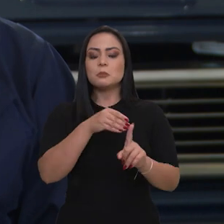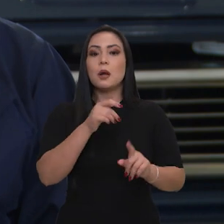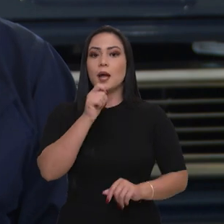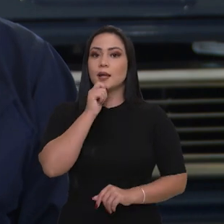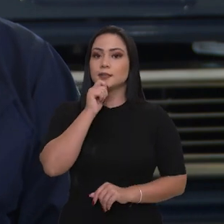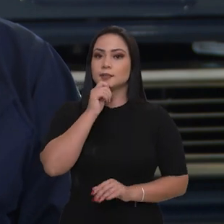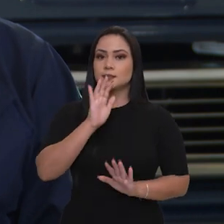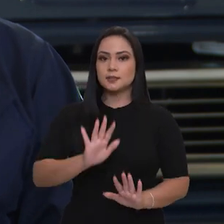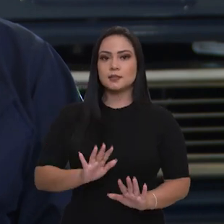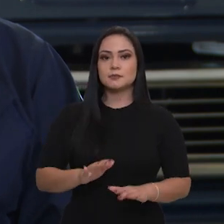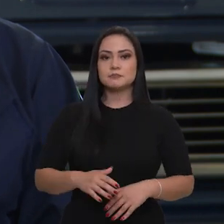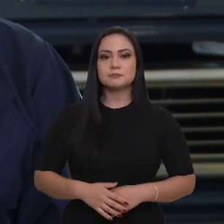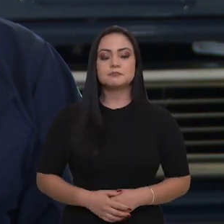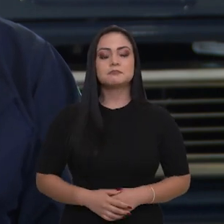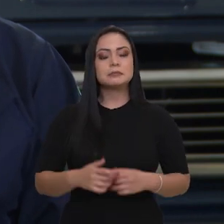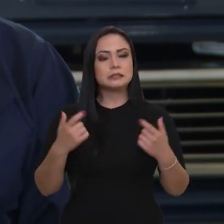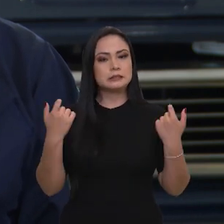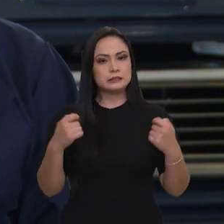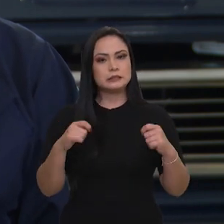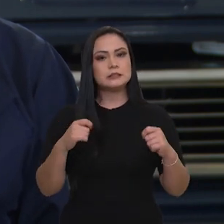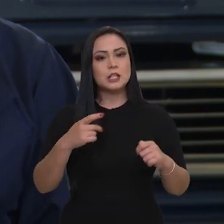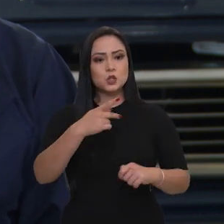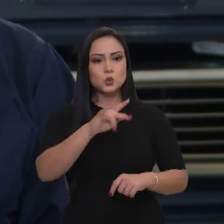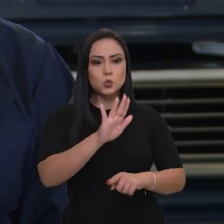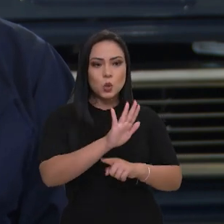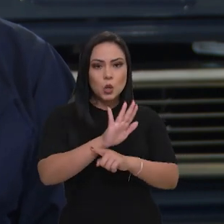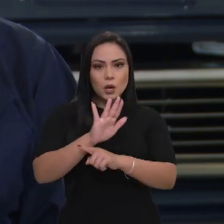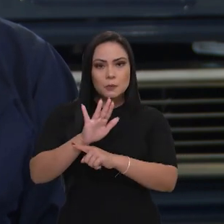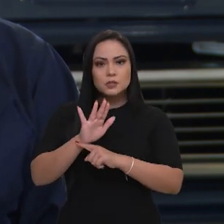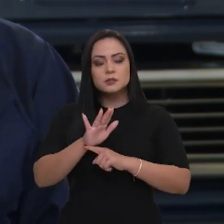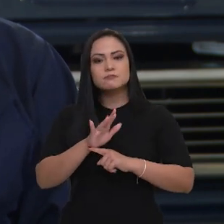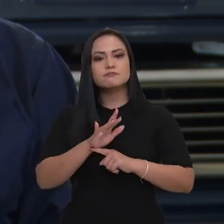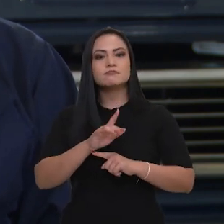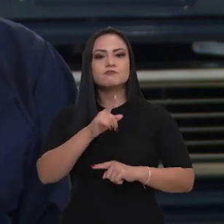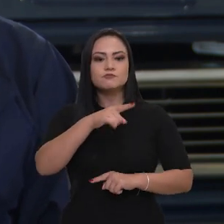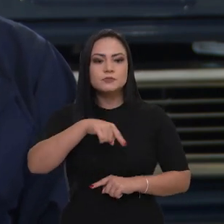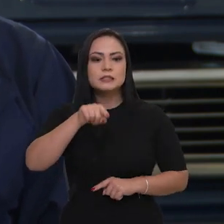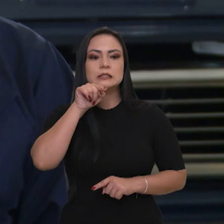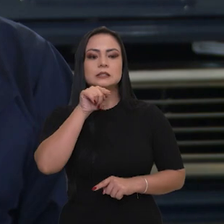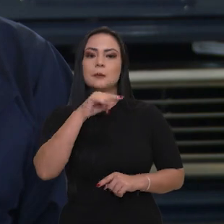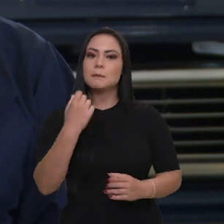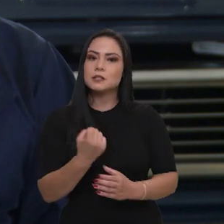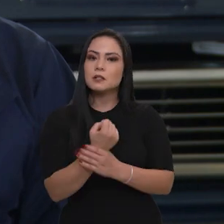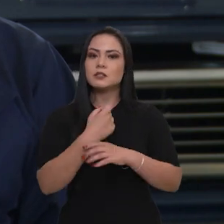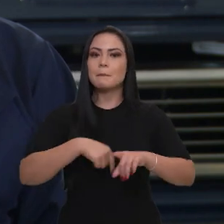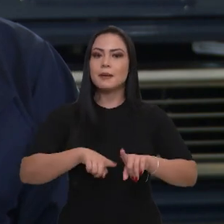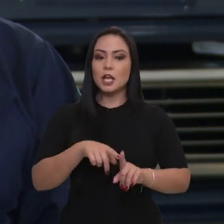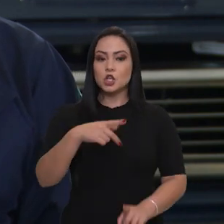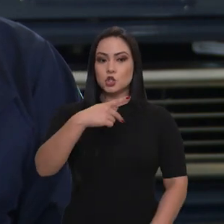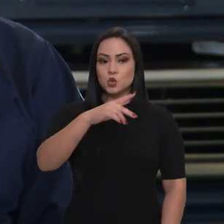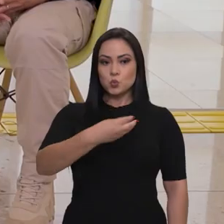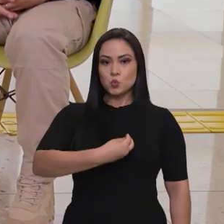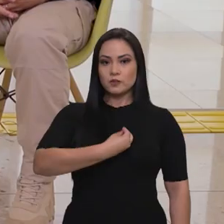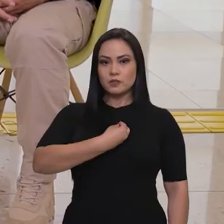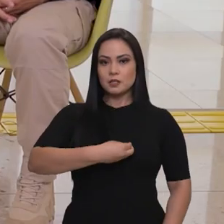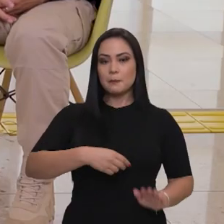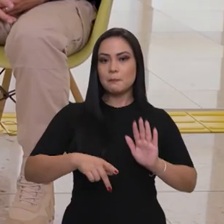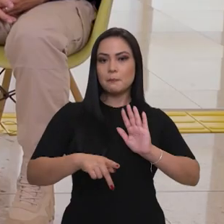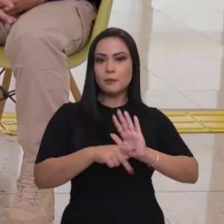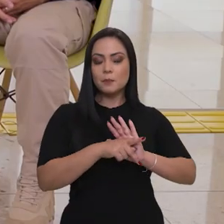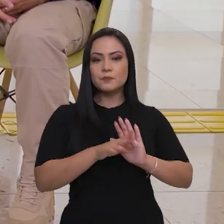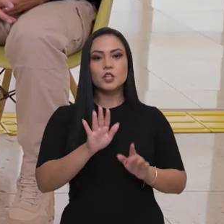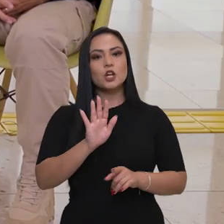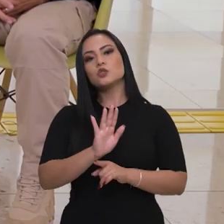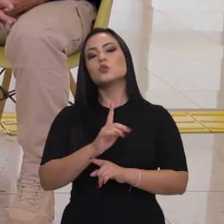precisa da sua colaboração para que você preserve também a sua vida e ajude-nos a cumprir a nossa missão.